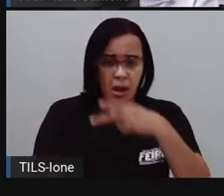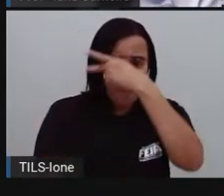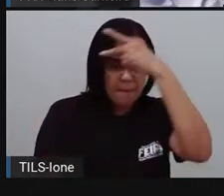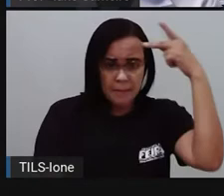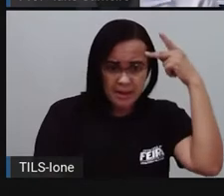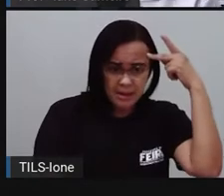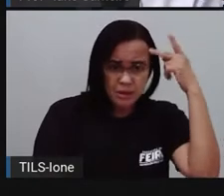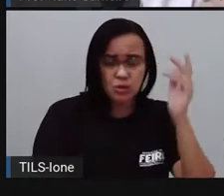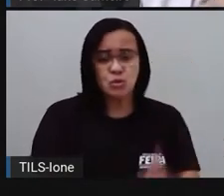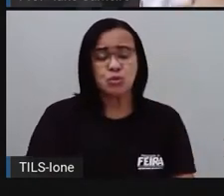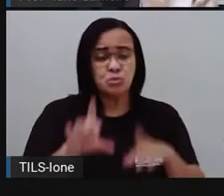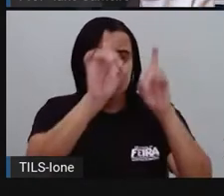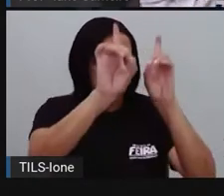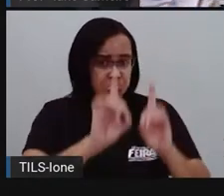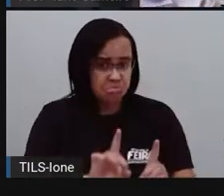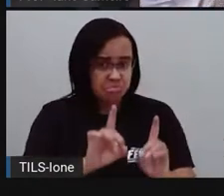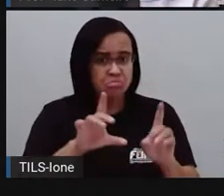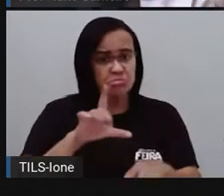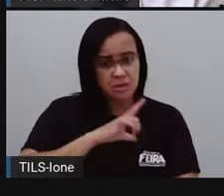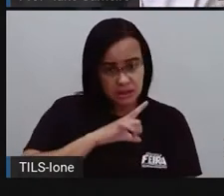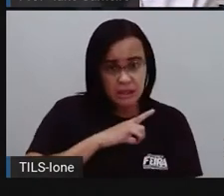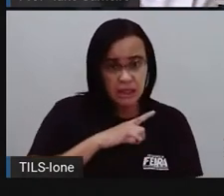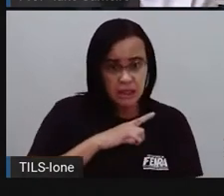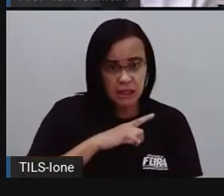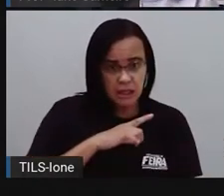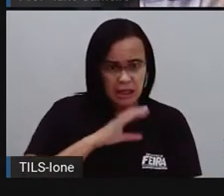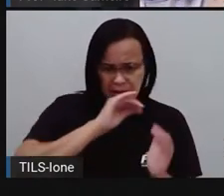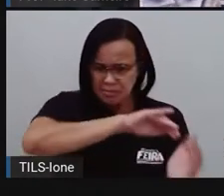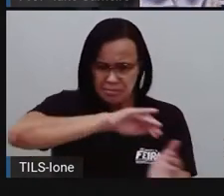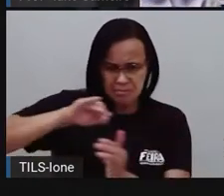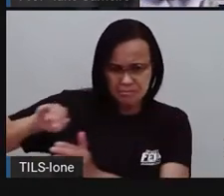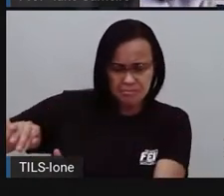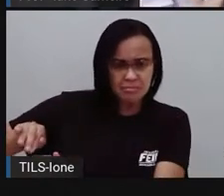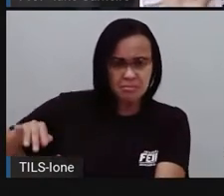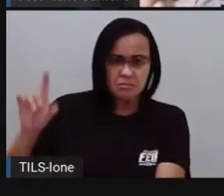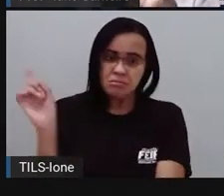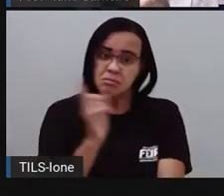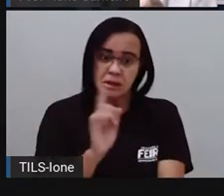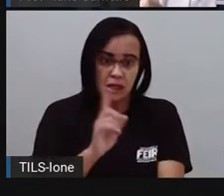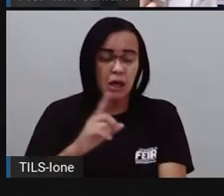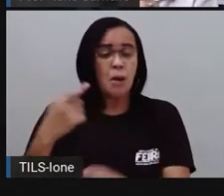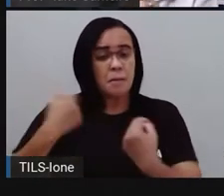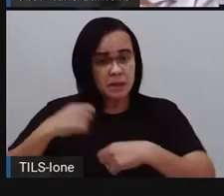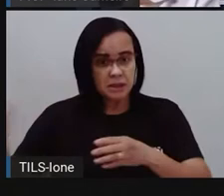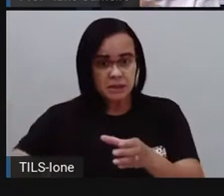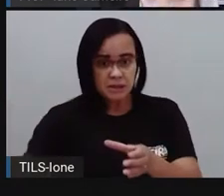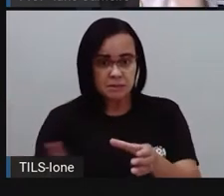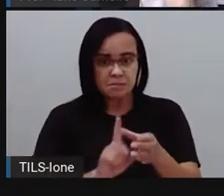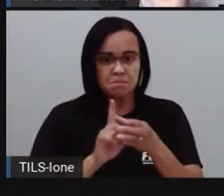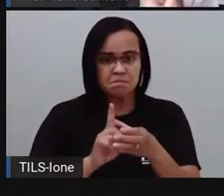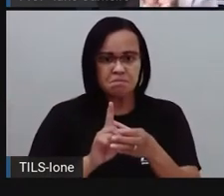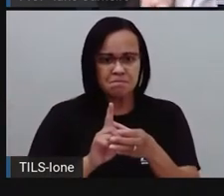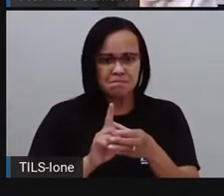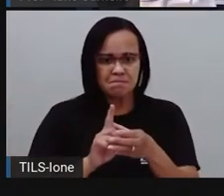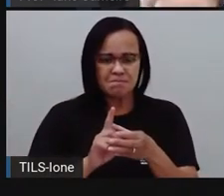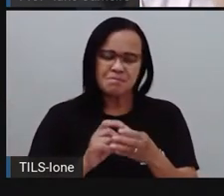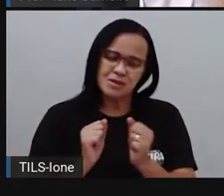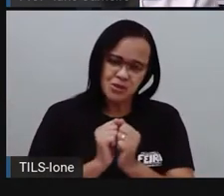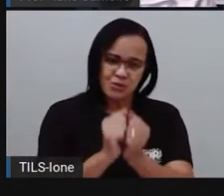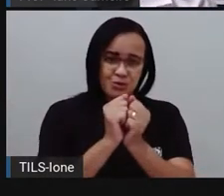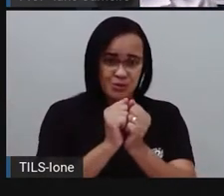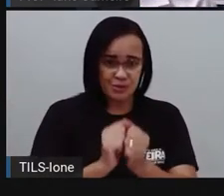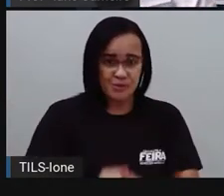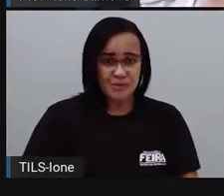incluir essas crianças de todas as formas, né? Vamos continuar conversando, tá? Tá bom? E aí, para a gente